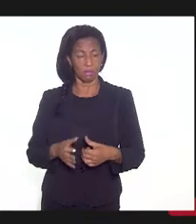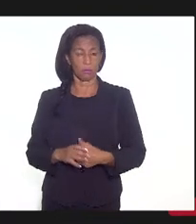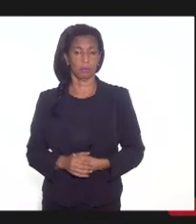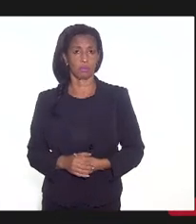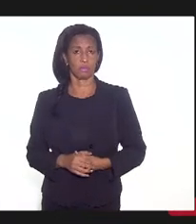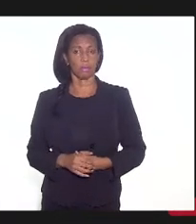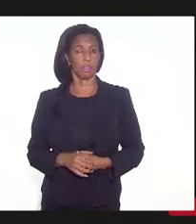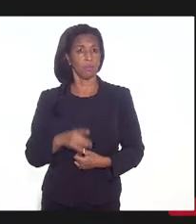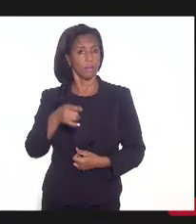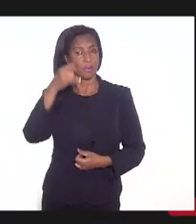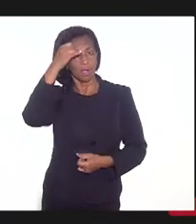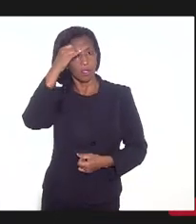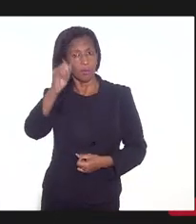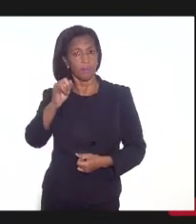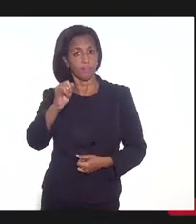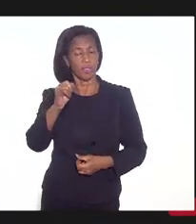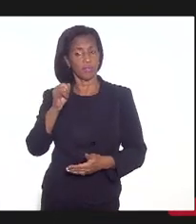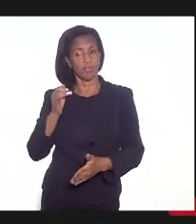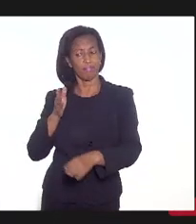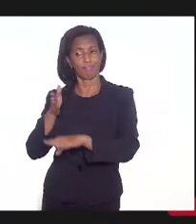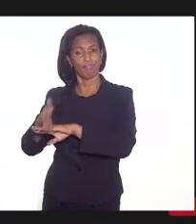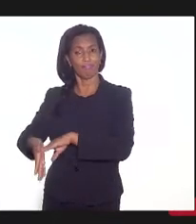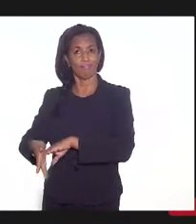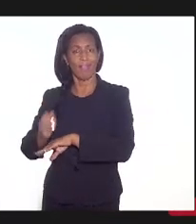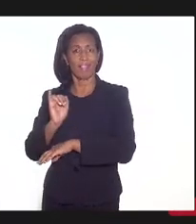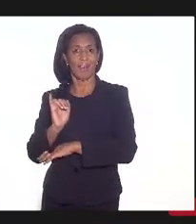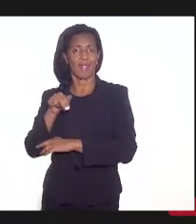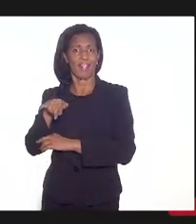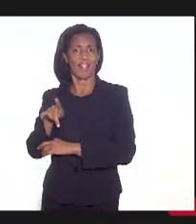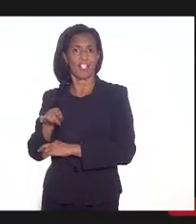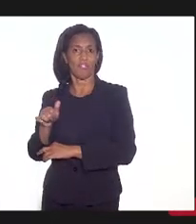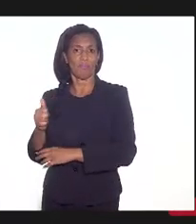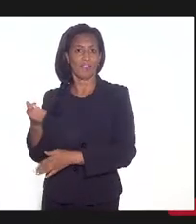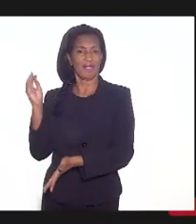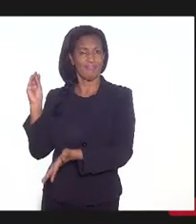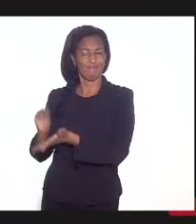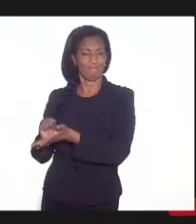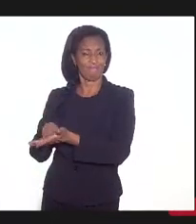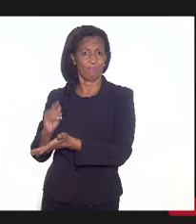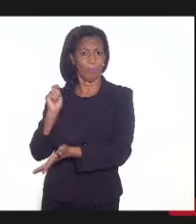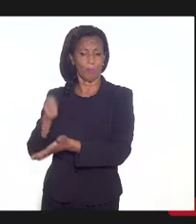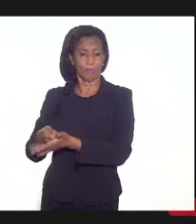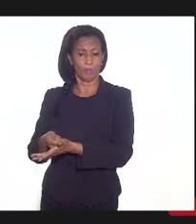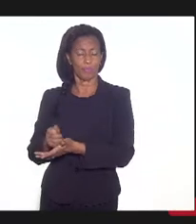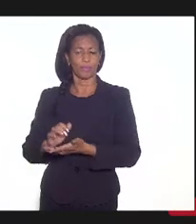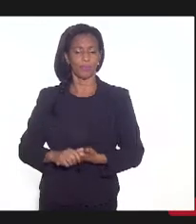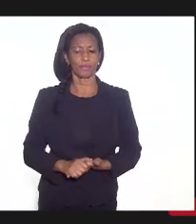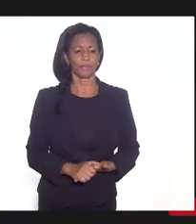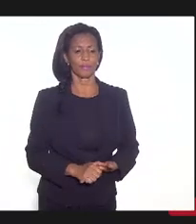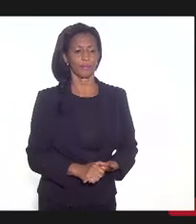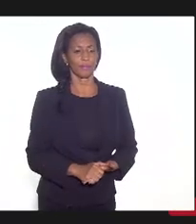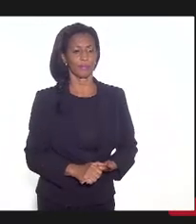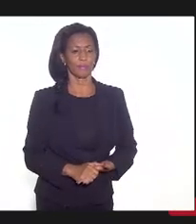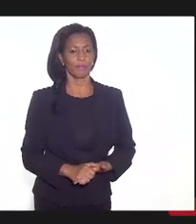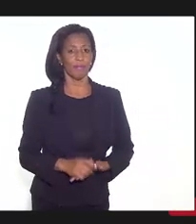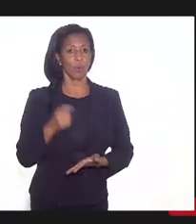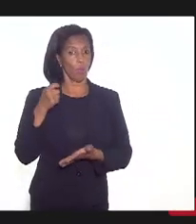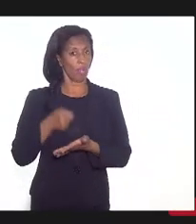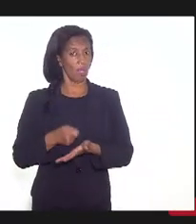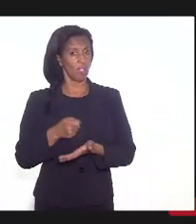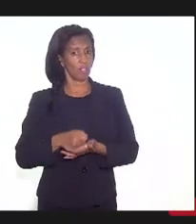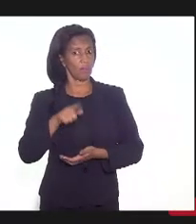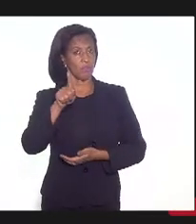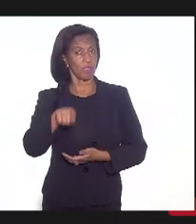que você evite cair na situação de inadimplência baseado no espírito do novo regime que é